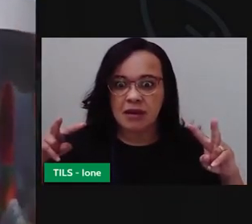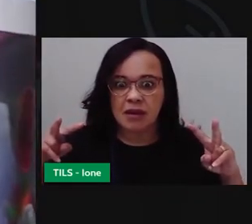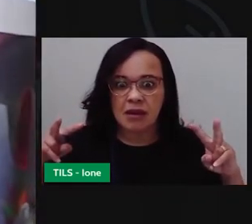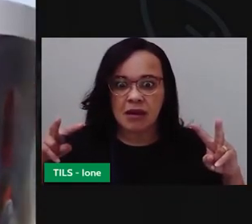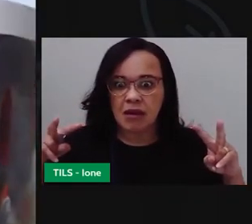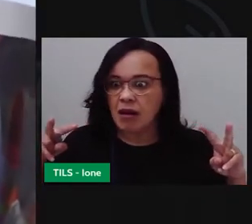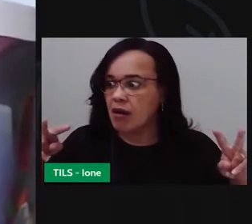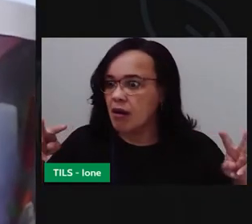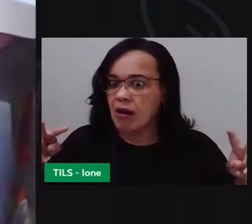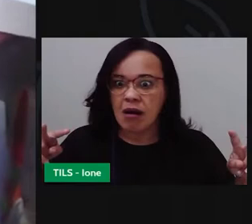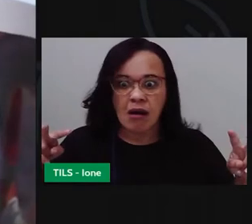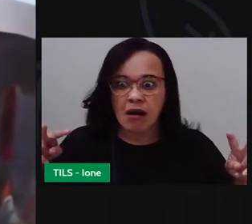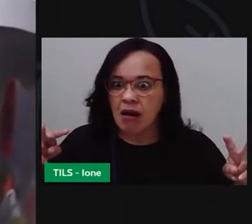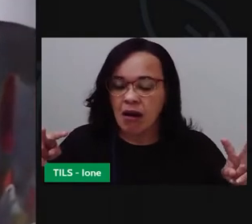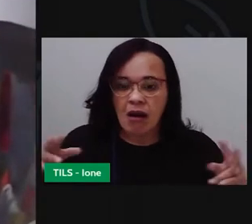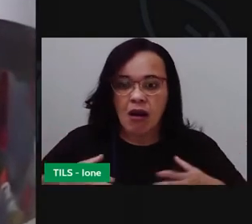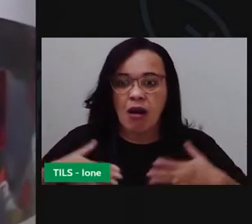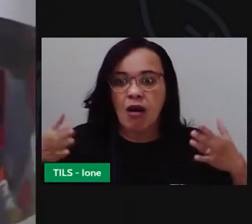Olhem.